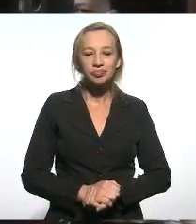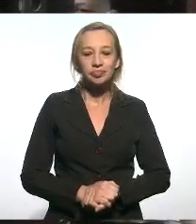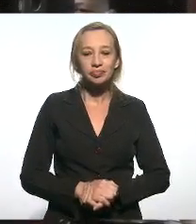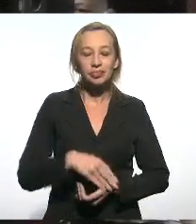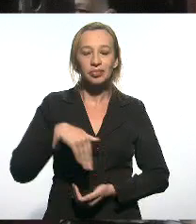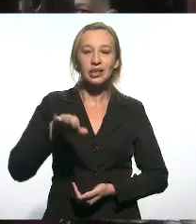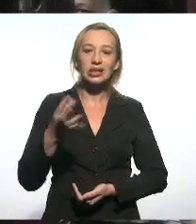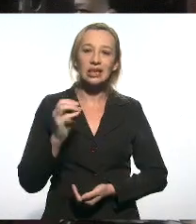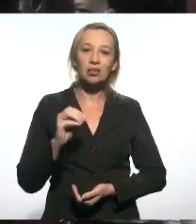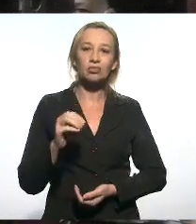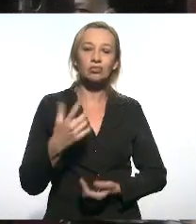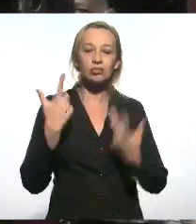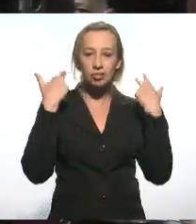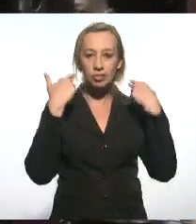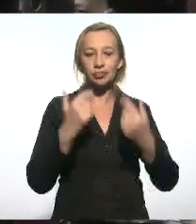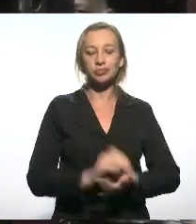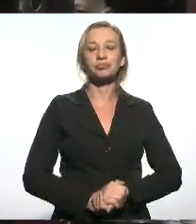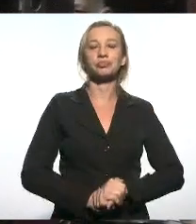Marcelo Cabeleireiro,